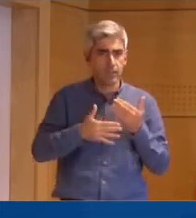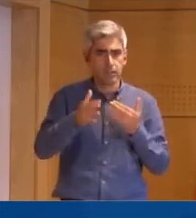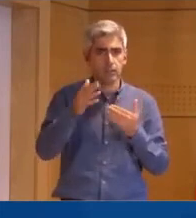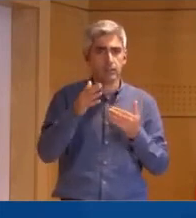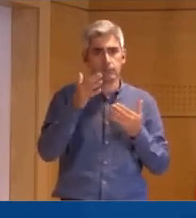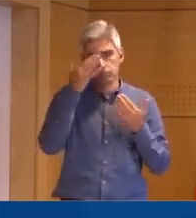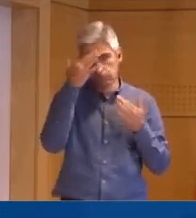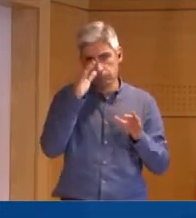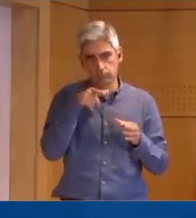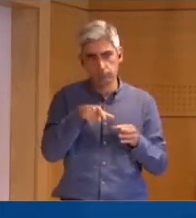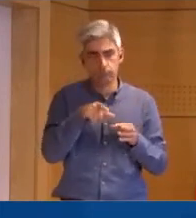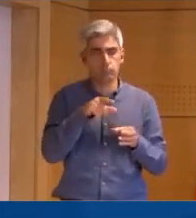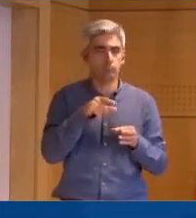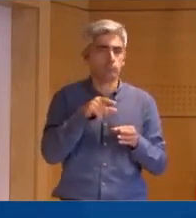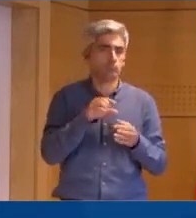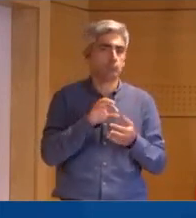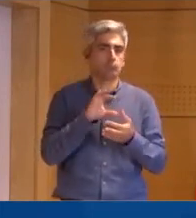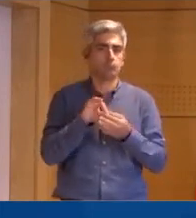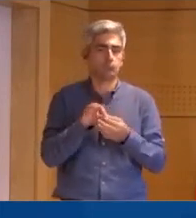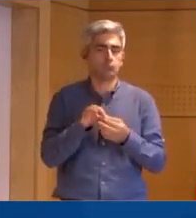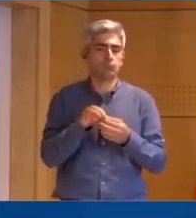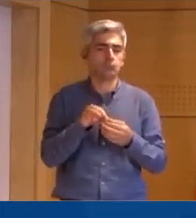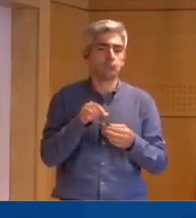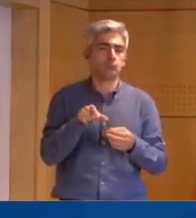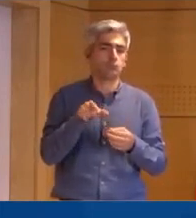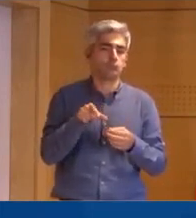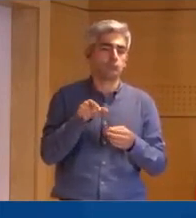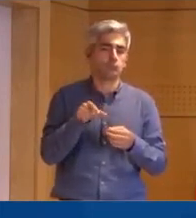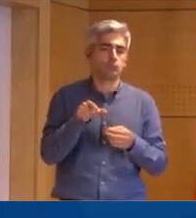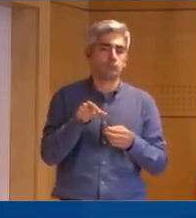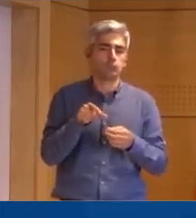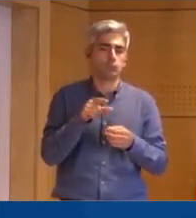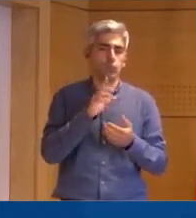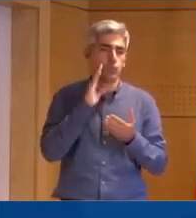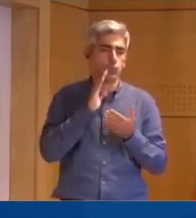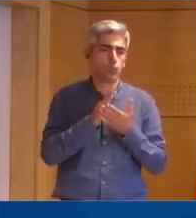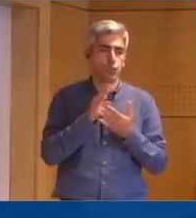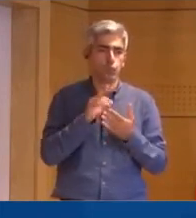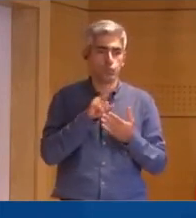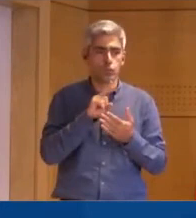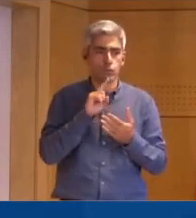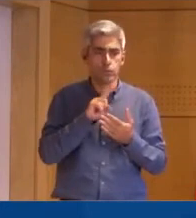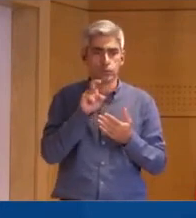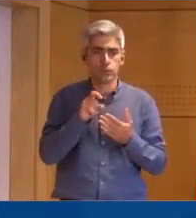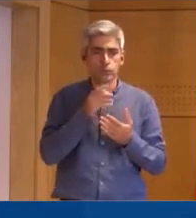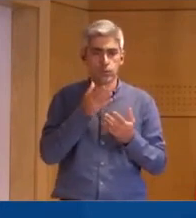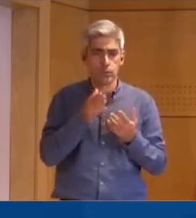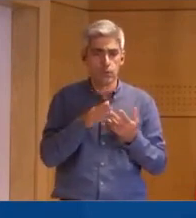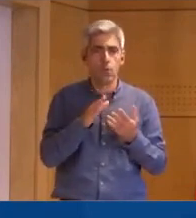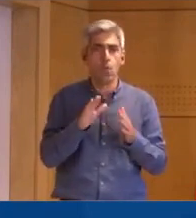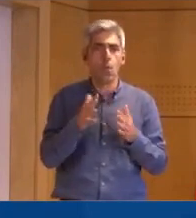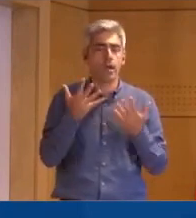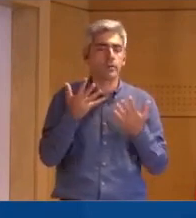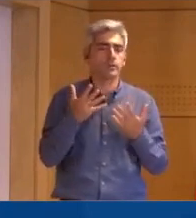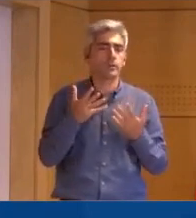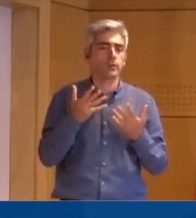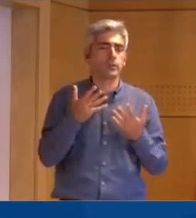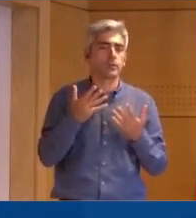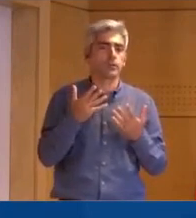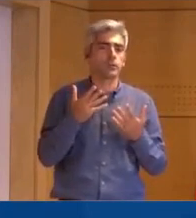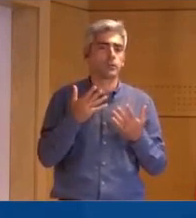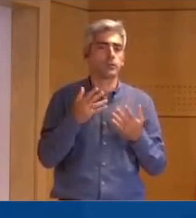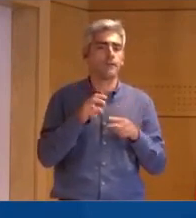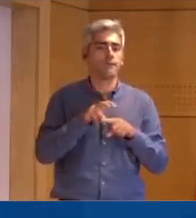seja em relação à sua última questão sobre quais são as